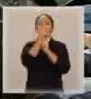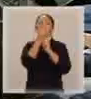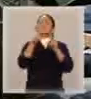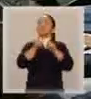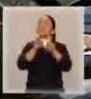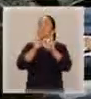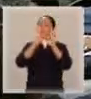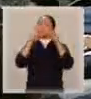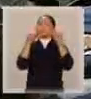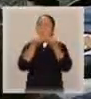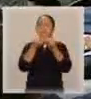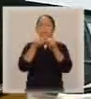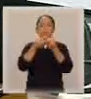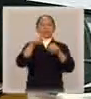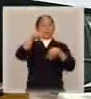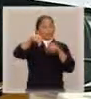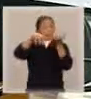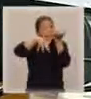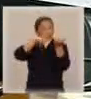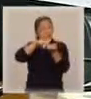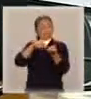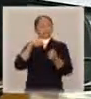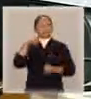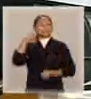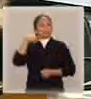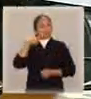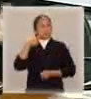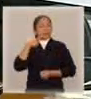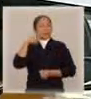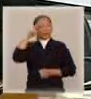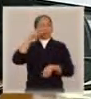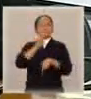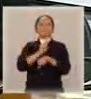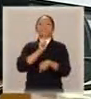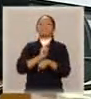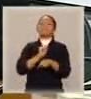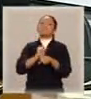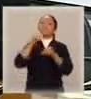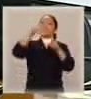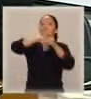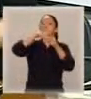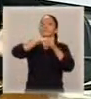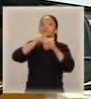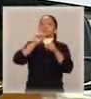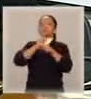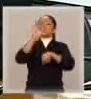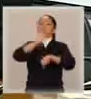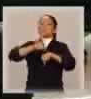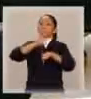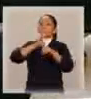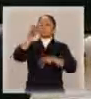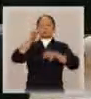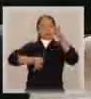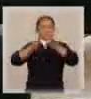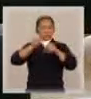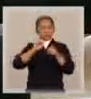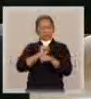Social e Família da Câmara dos Deputados. E agora, a guarda votação na Comissão de Constituição e Justiça.